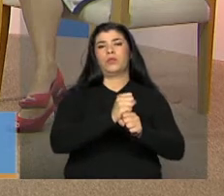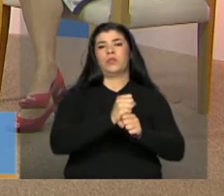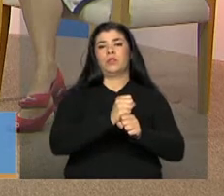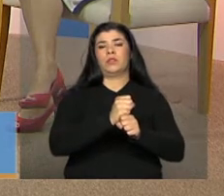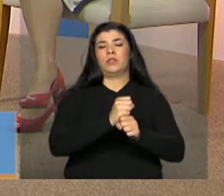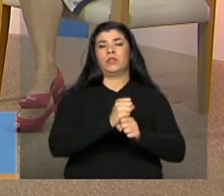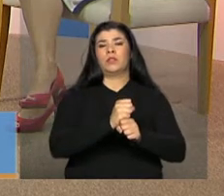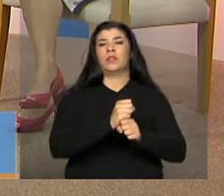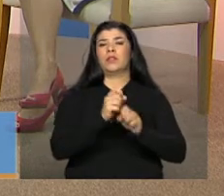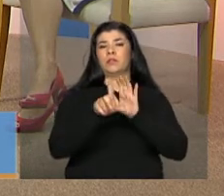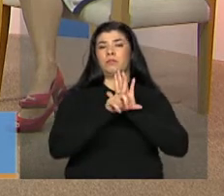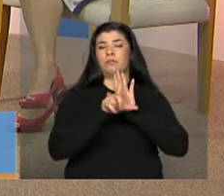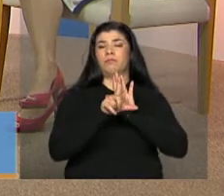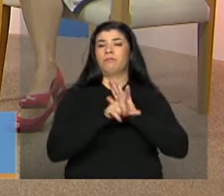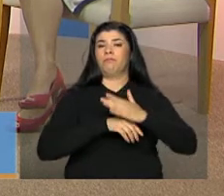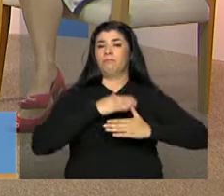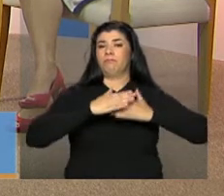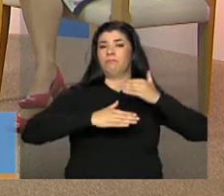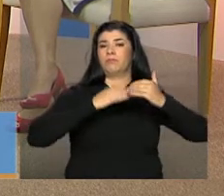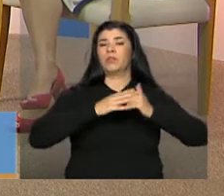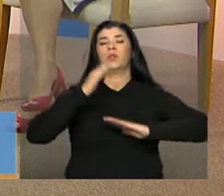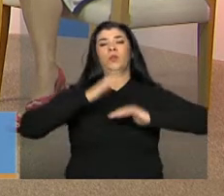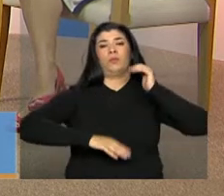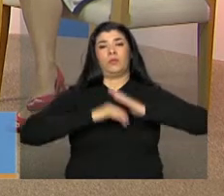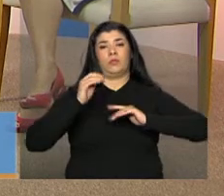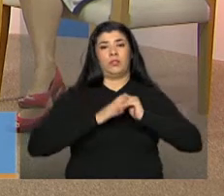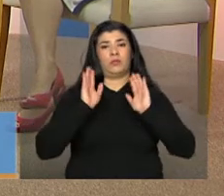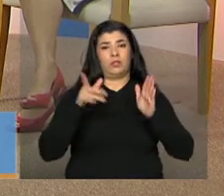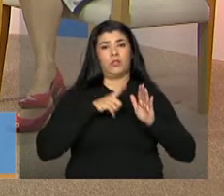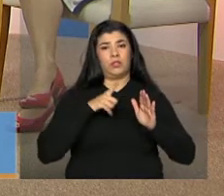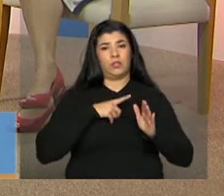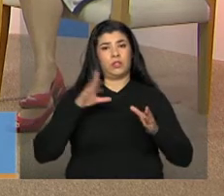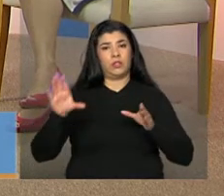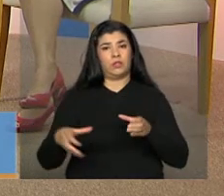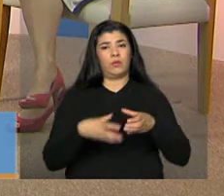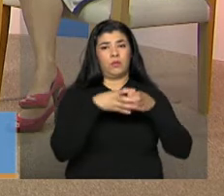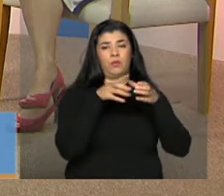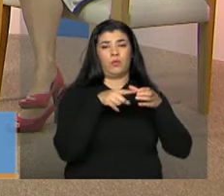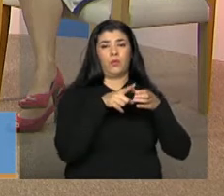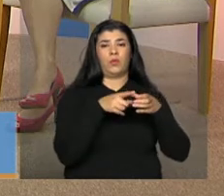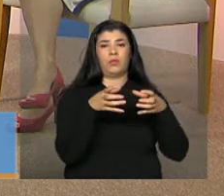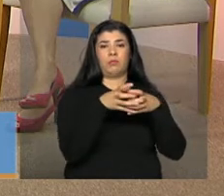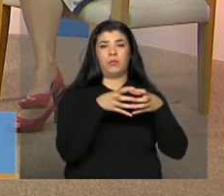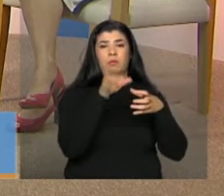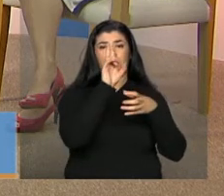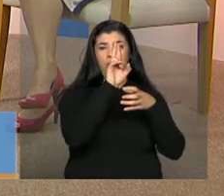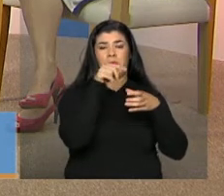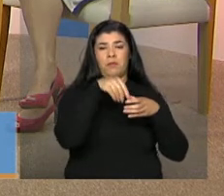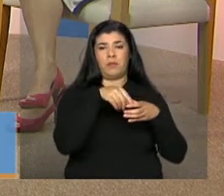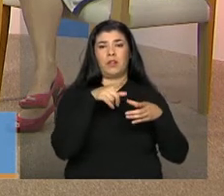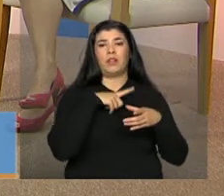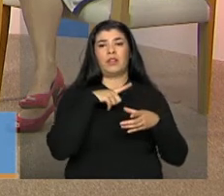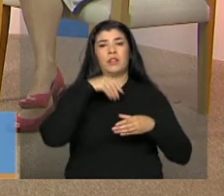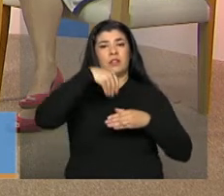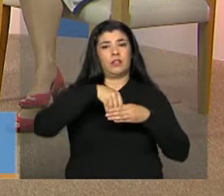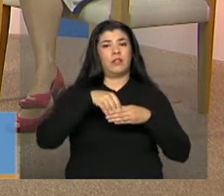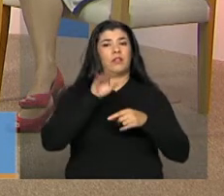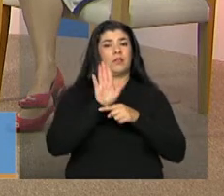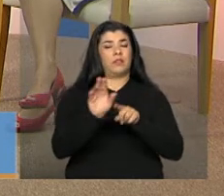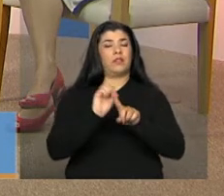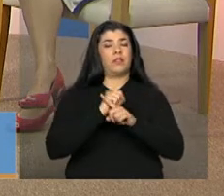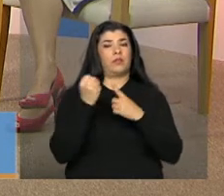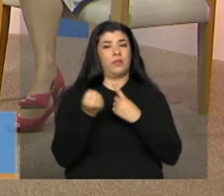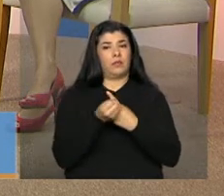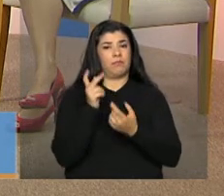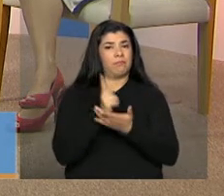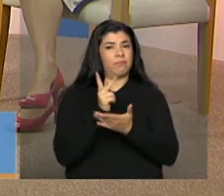Dessa lei já era possível para os profissionais, integrantes da equipe de referência desse programa, no âmbito da assistência social, mesmo sendo servidores